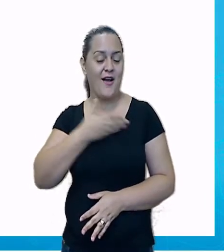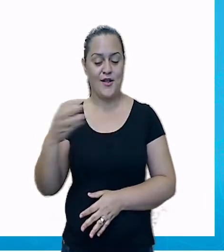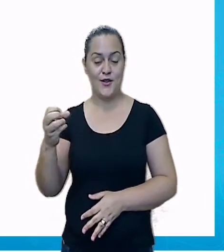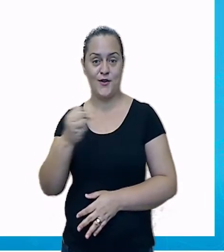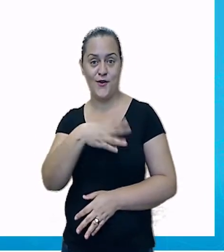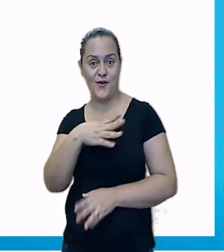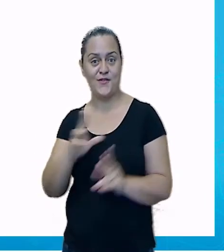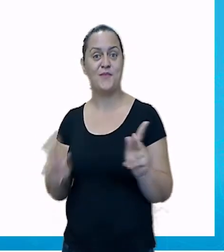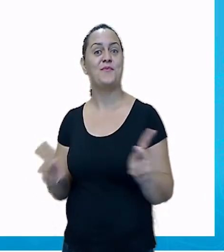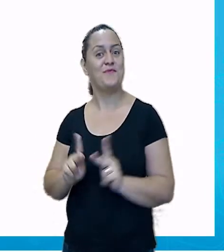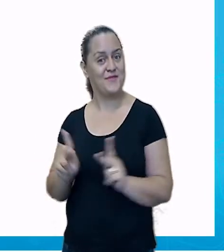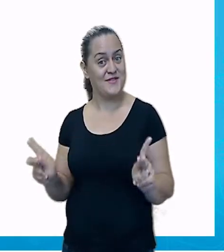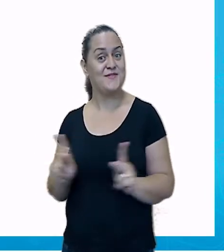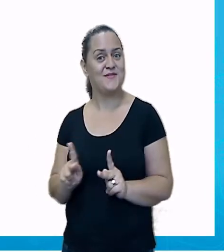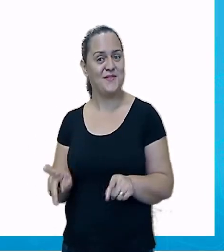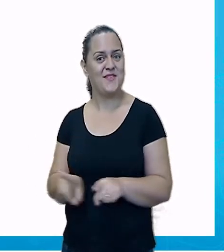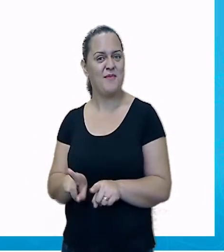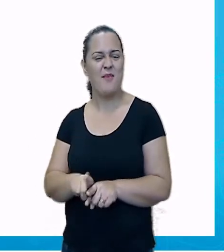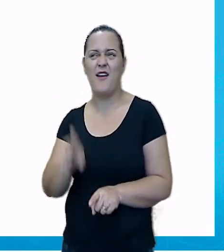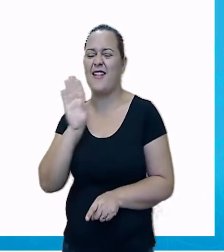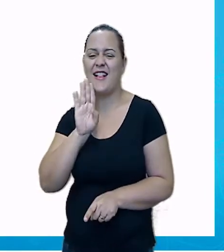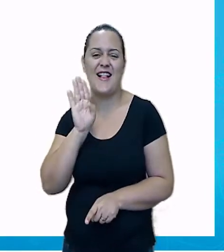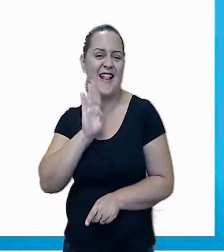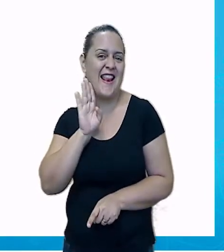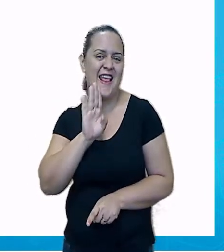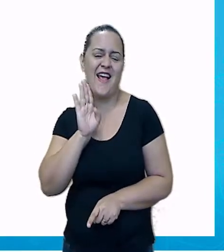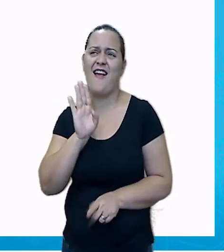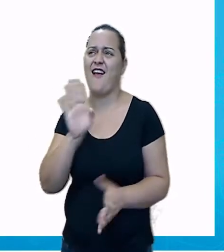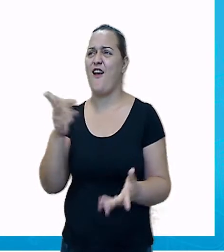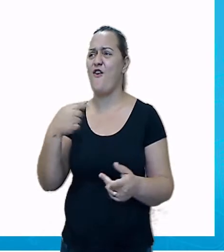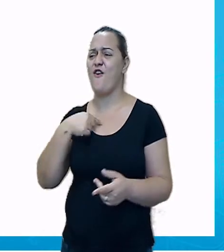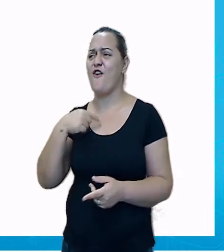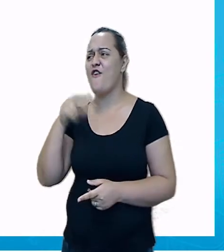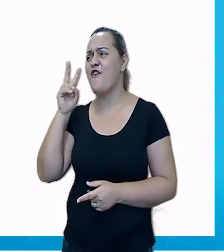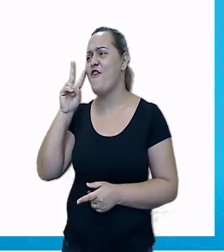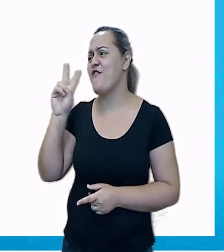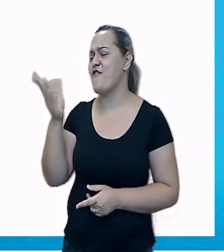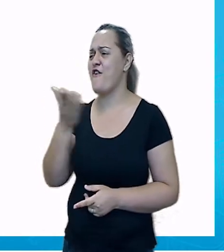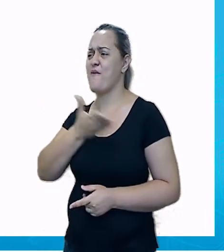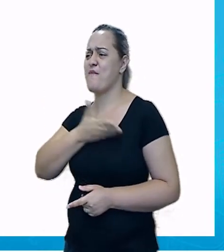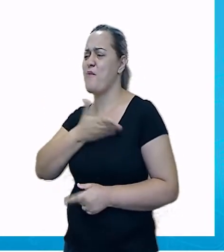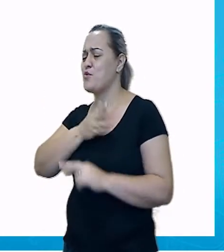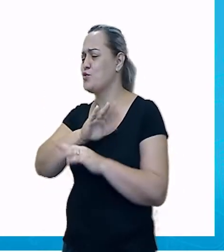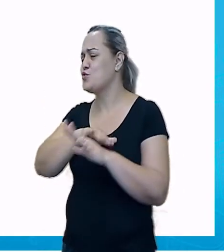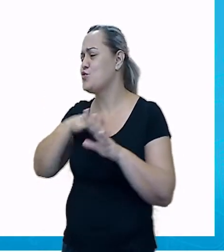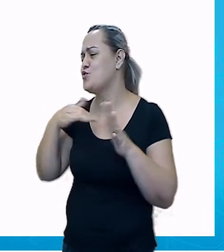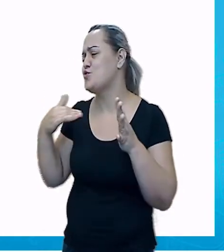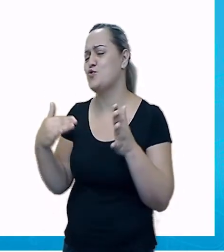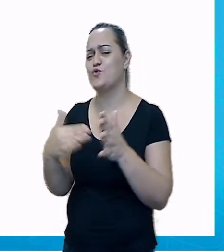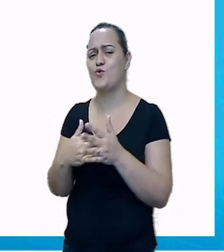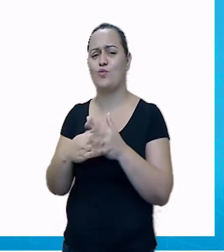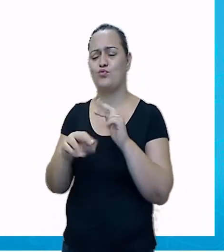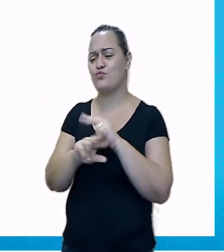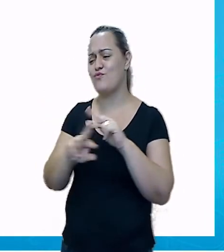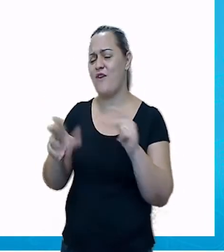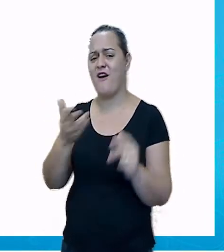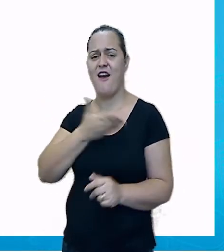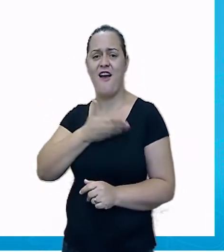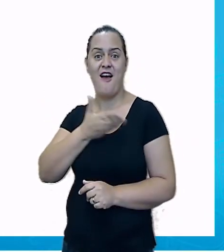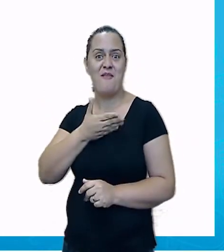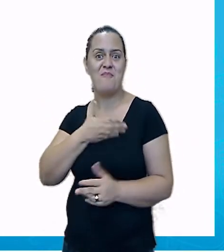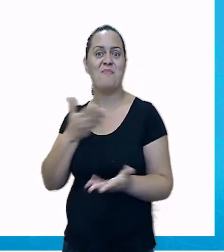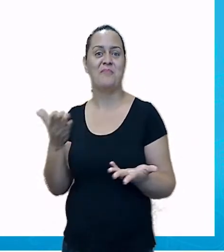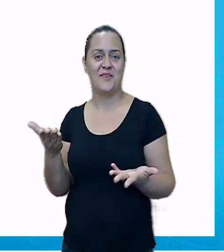professora. Vai ser legal. Eu vou rever Berenice, Vitor, Mariana, Léa e